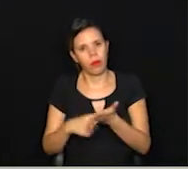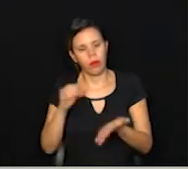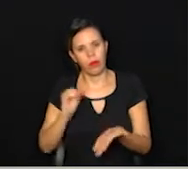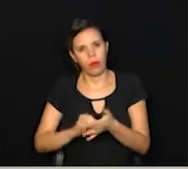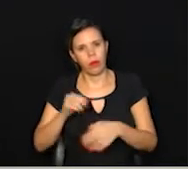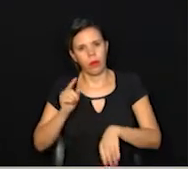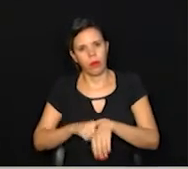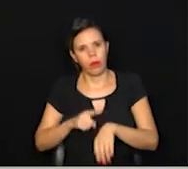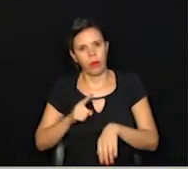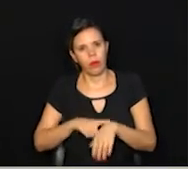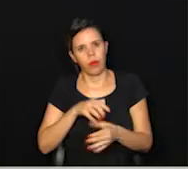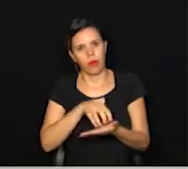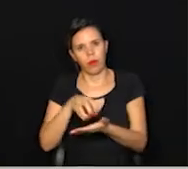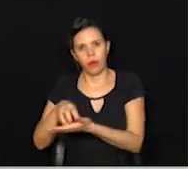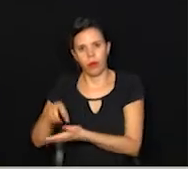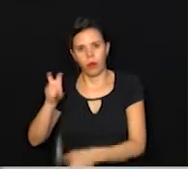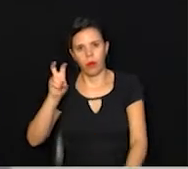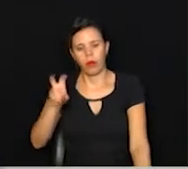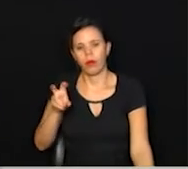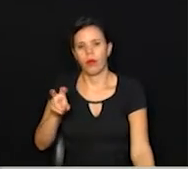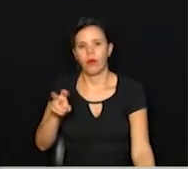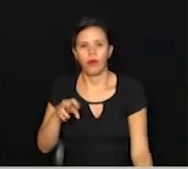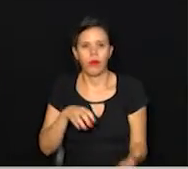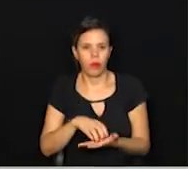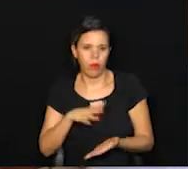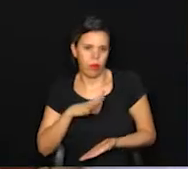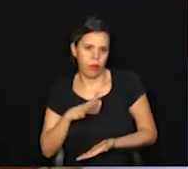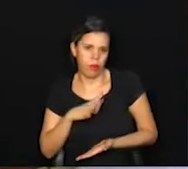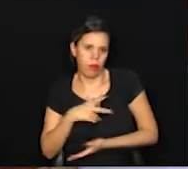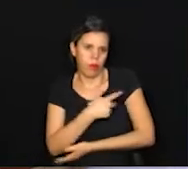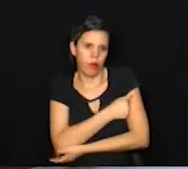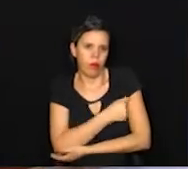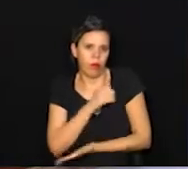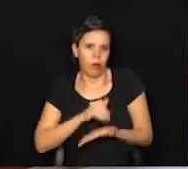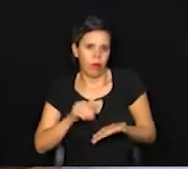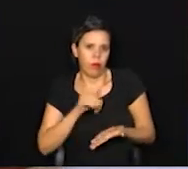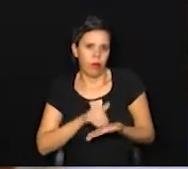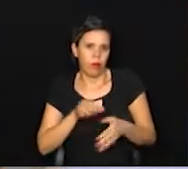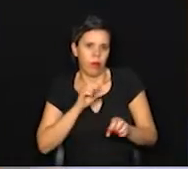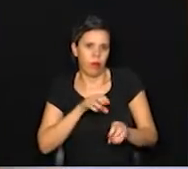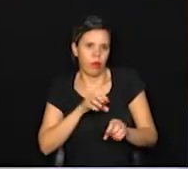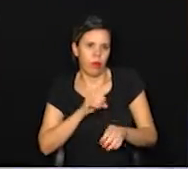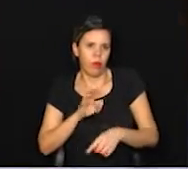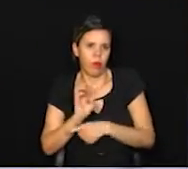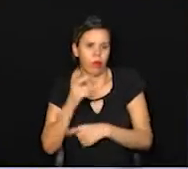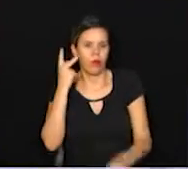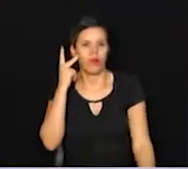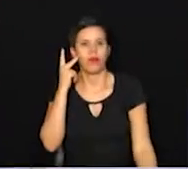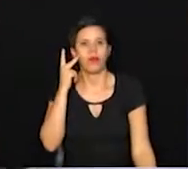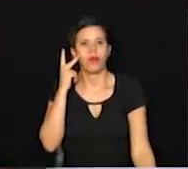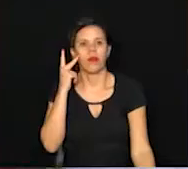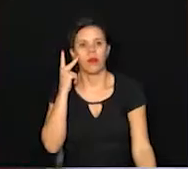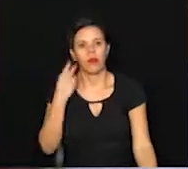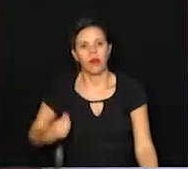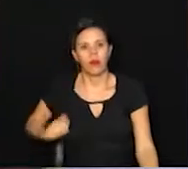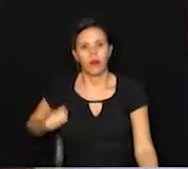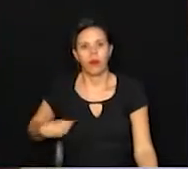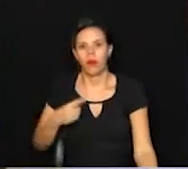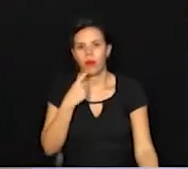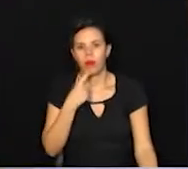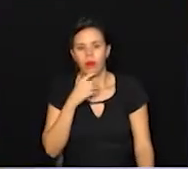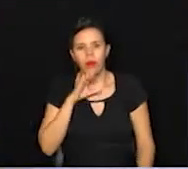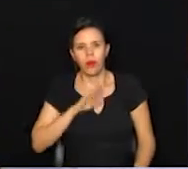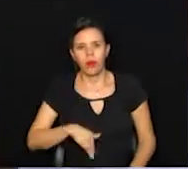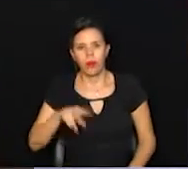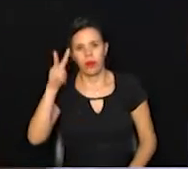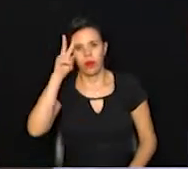horário nos postos, os cinco postos de vacinação que tem na cidade. O secretário de Educação do estado de São Paulo esteve em Campinas na tarde